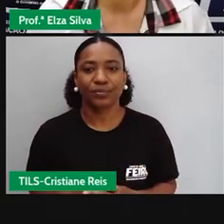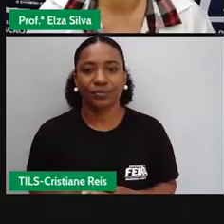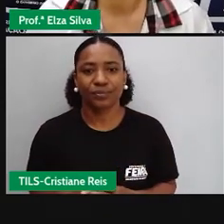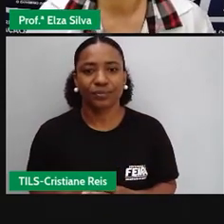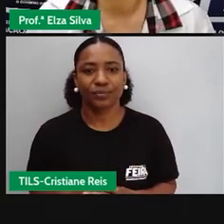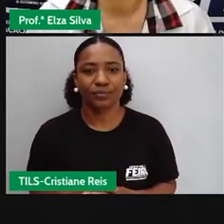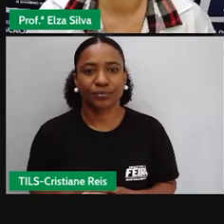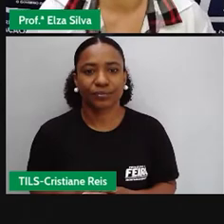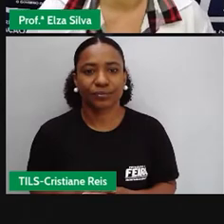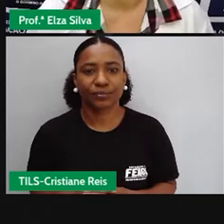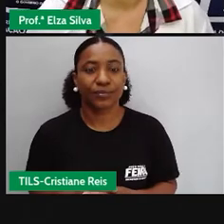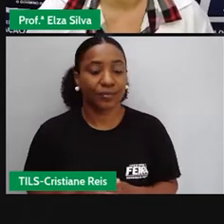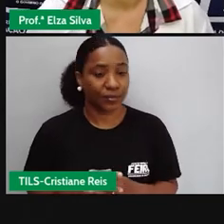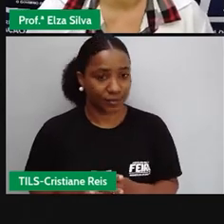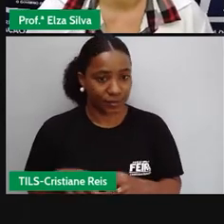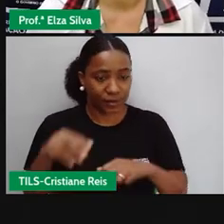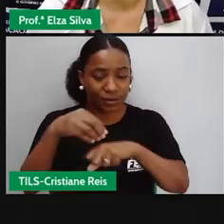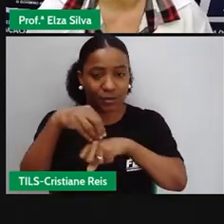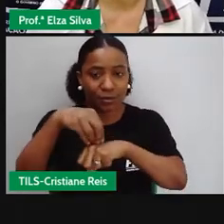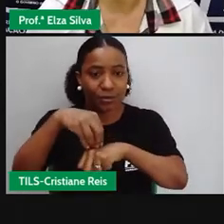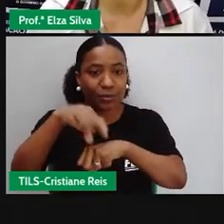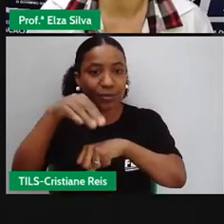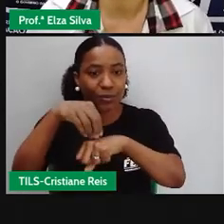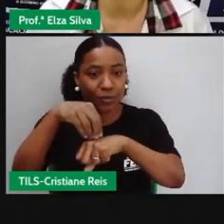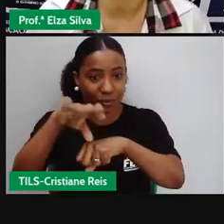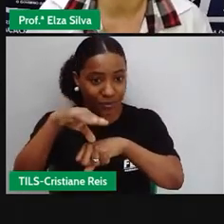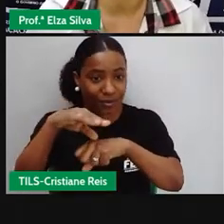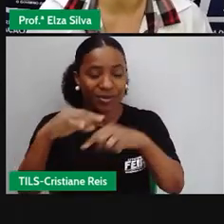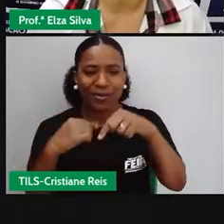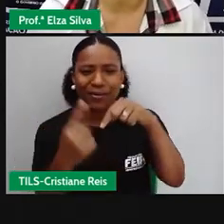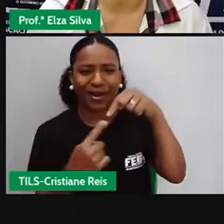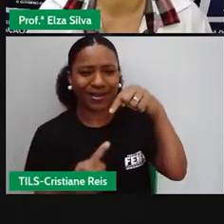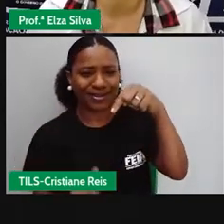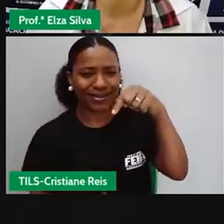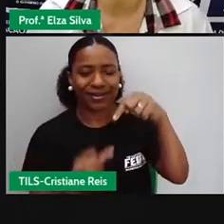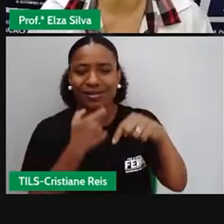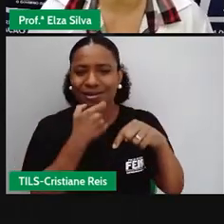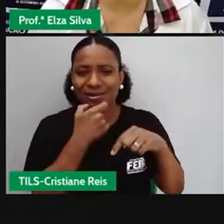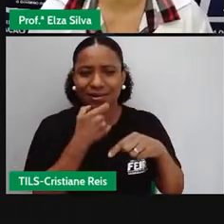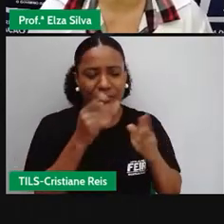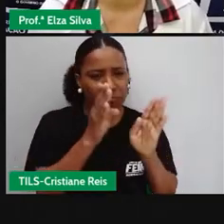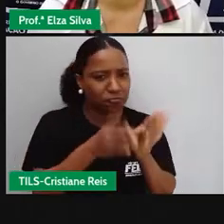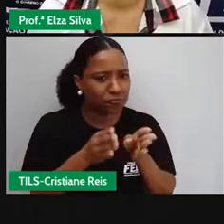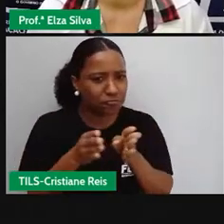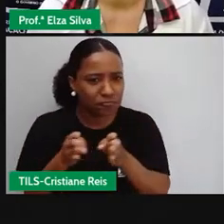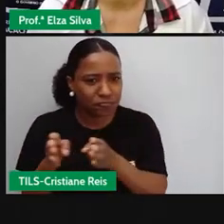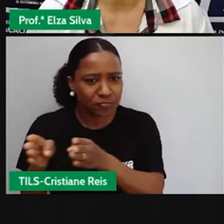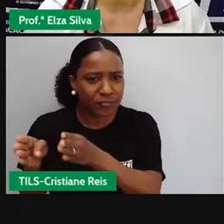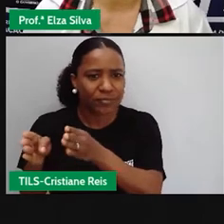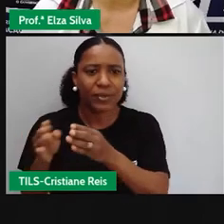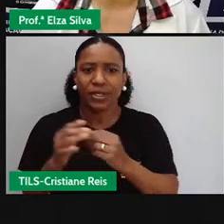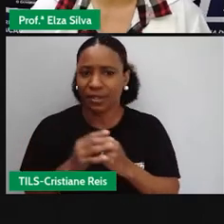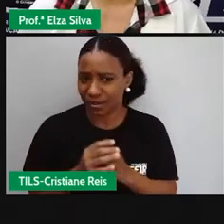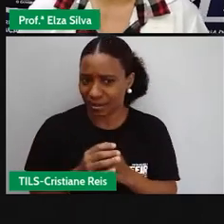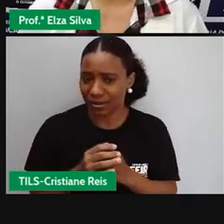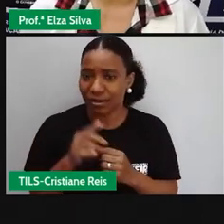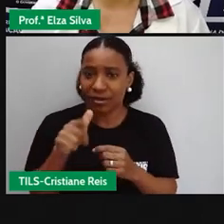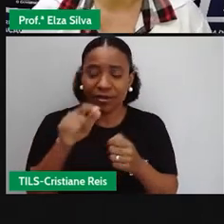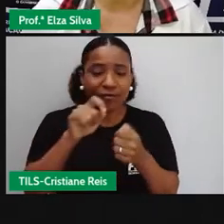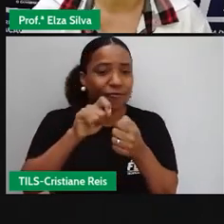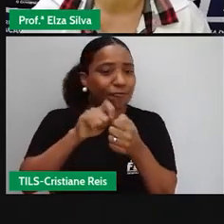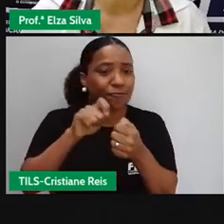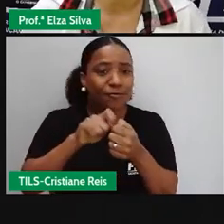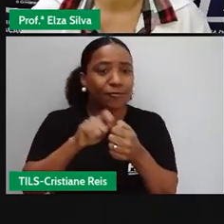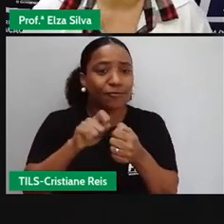Segue mais algumas dicas para que o seu caderno de inglês fique bem organizado. Quando você for realizar